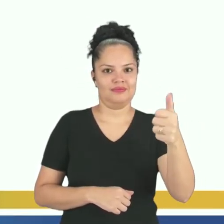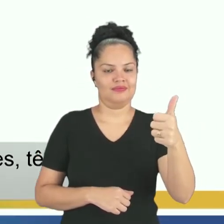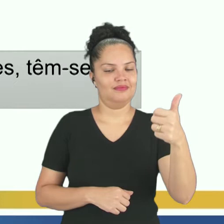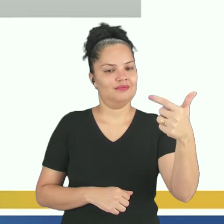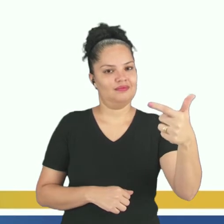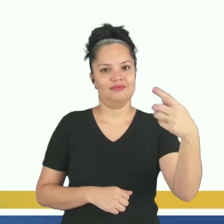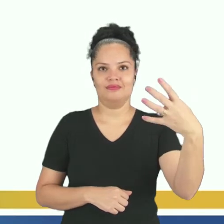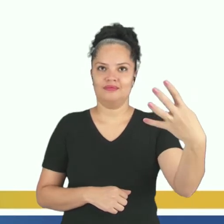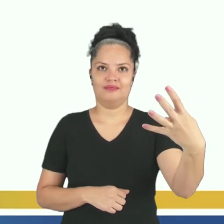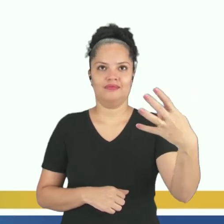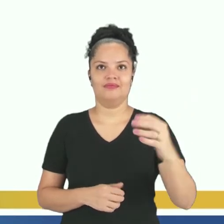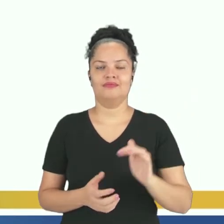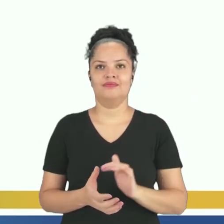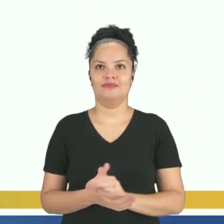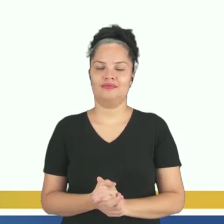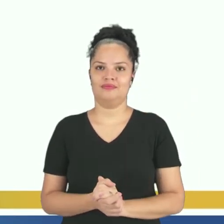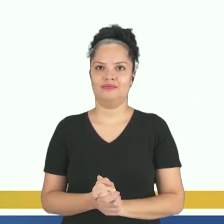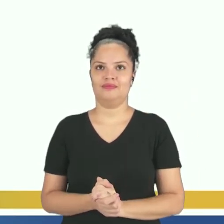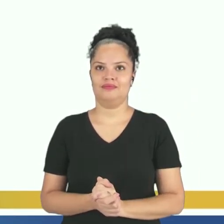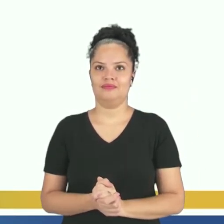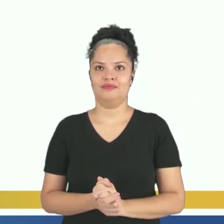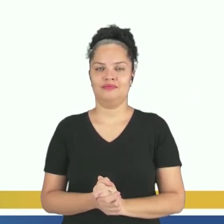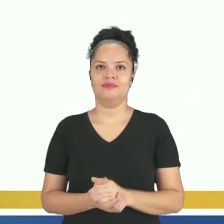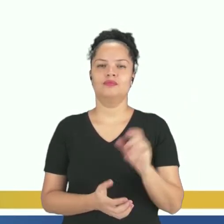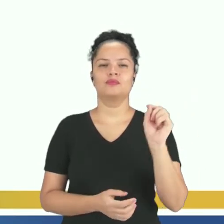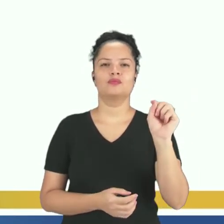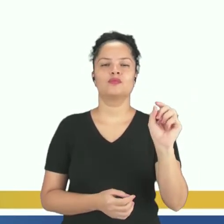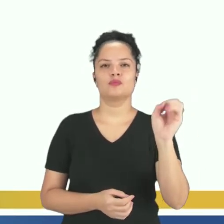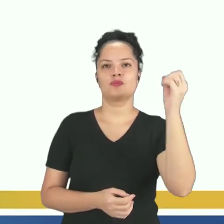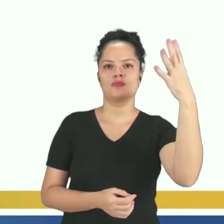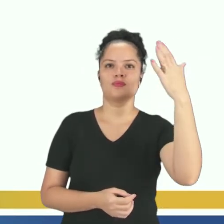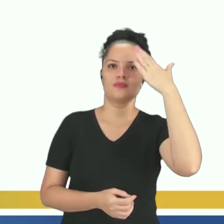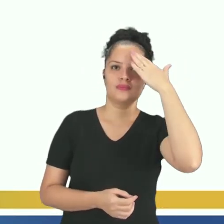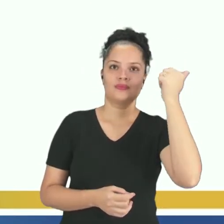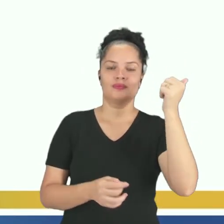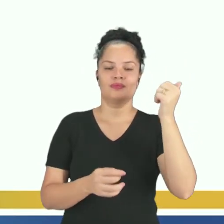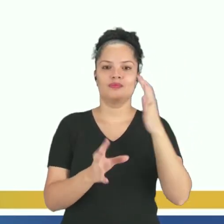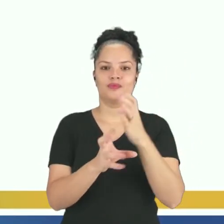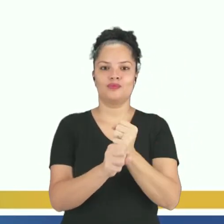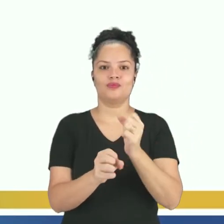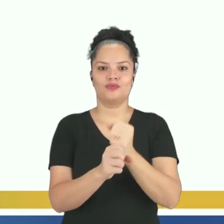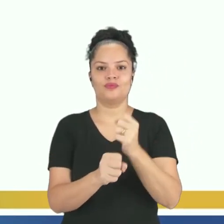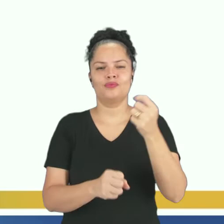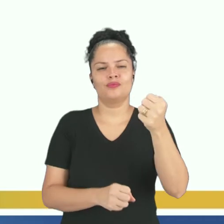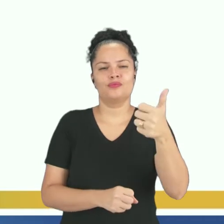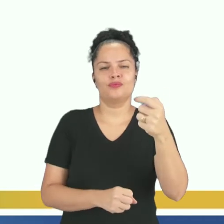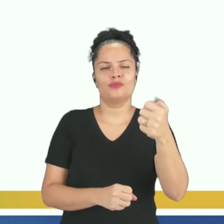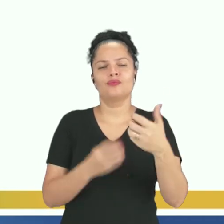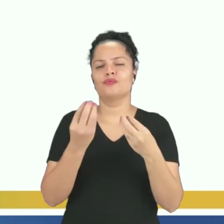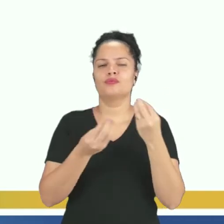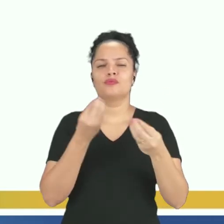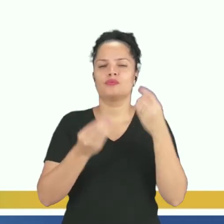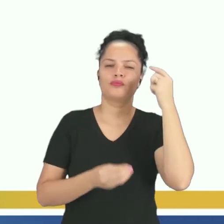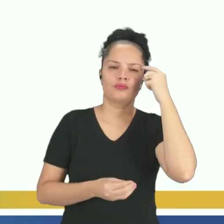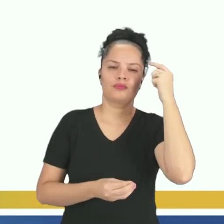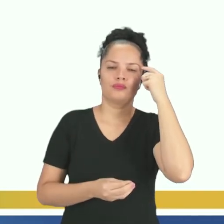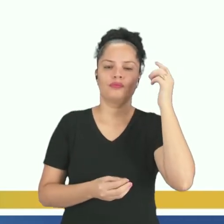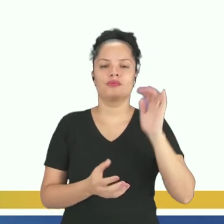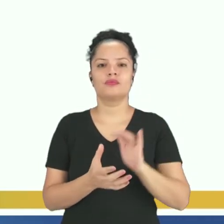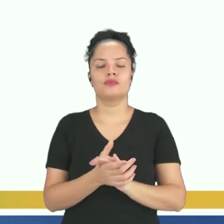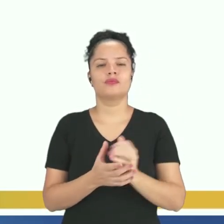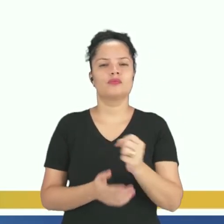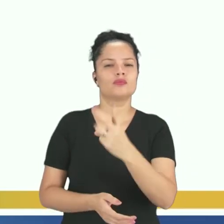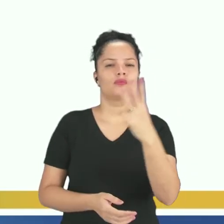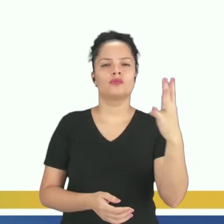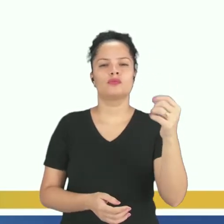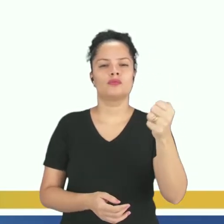Logo, o que que acontece, ó? Para eu saber o total de moedas, como é que eu posso raciocinar? A quantidade